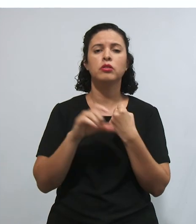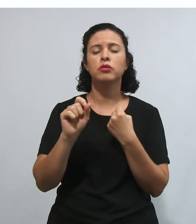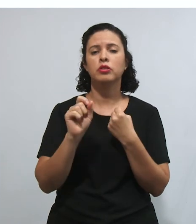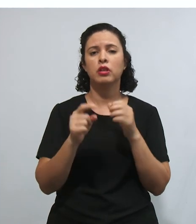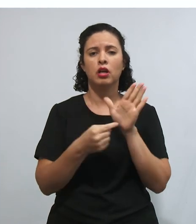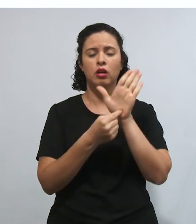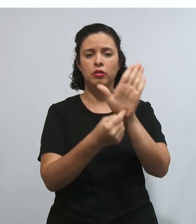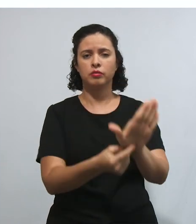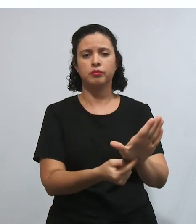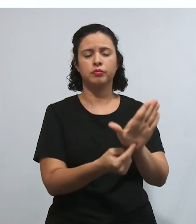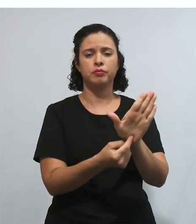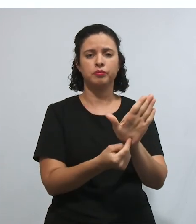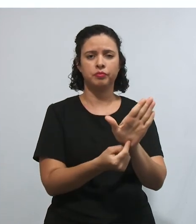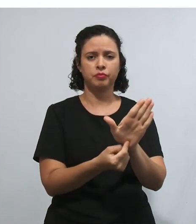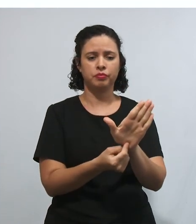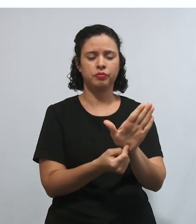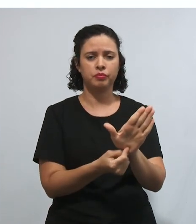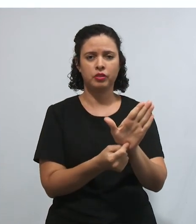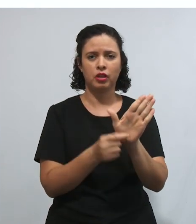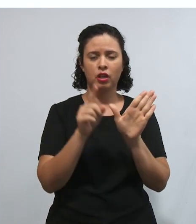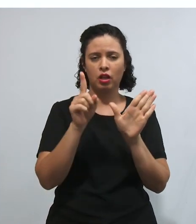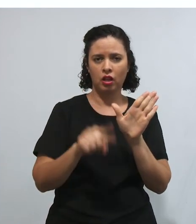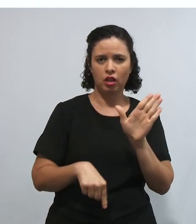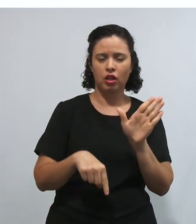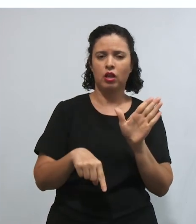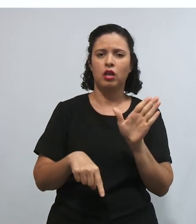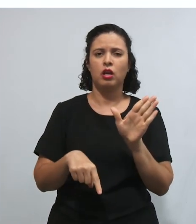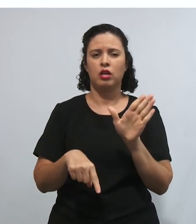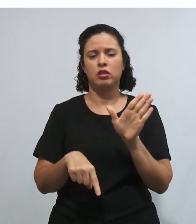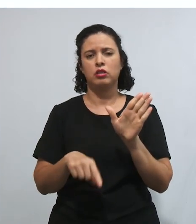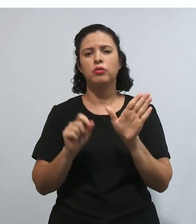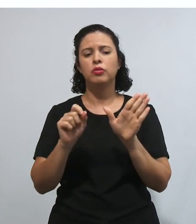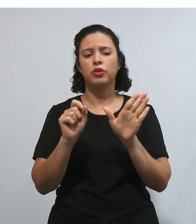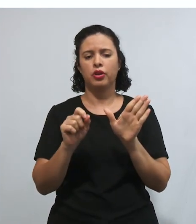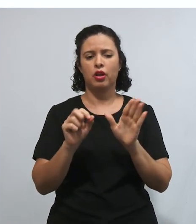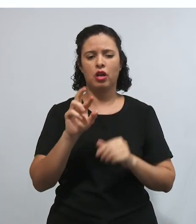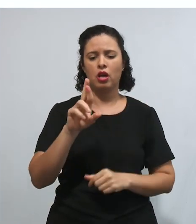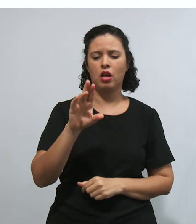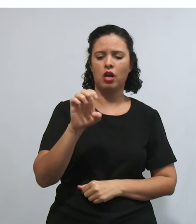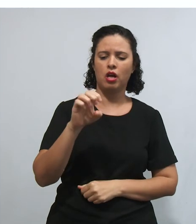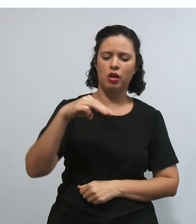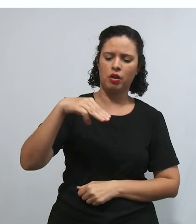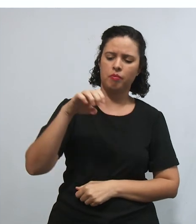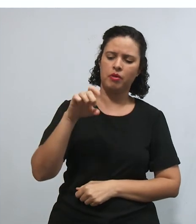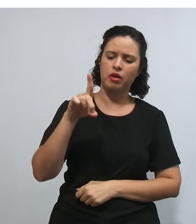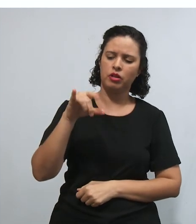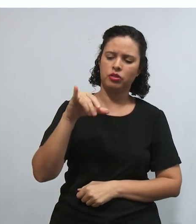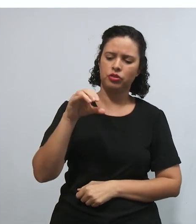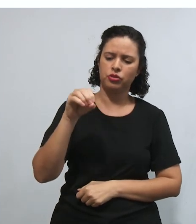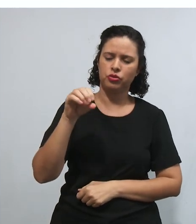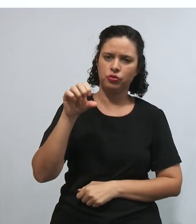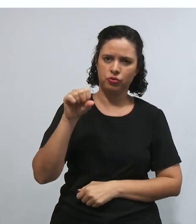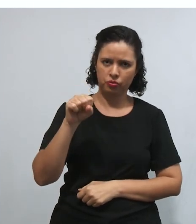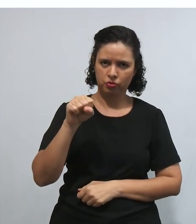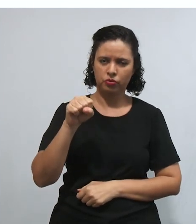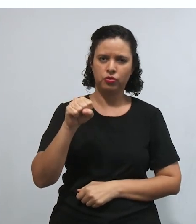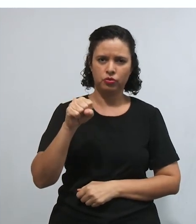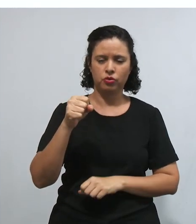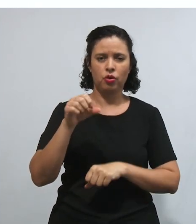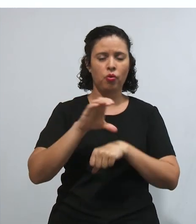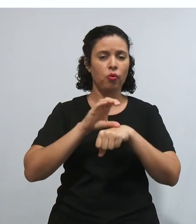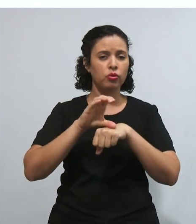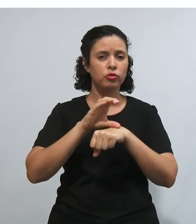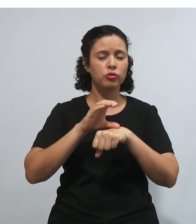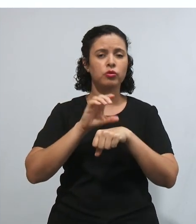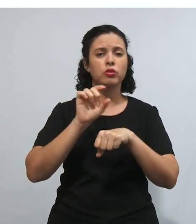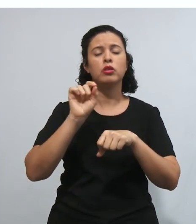representadas pelos nossos remédios constitucionais, tá? Pelos remédios constitucionais,